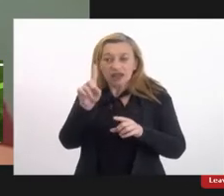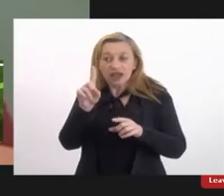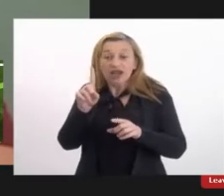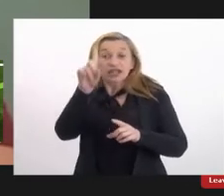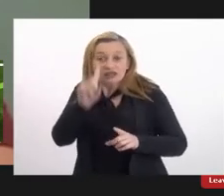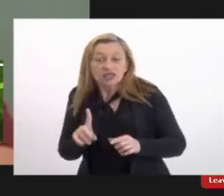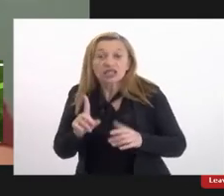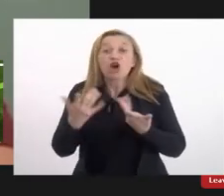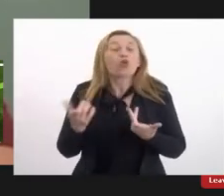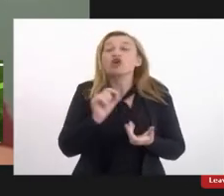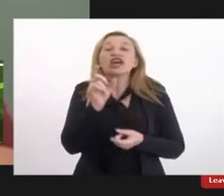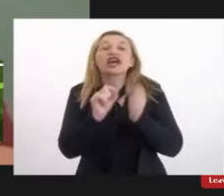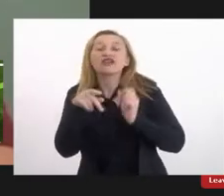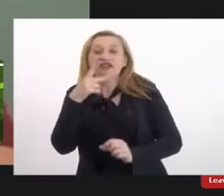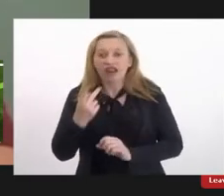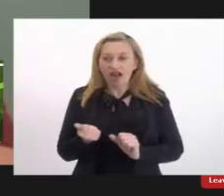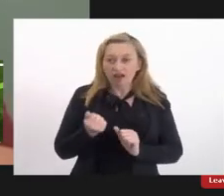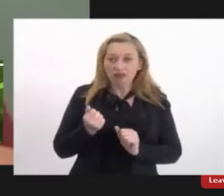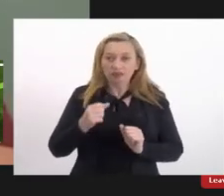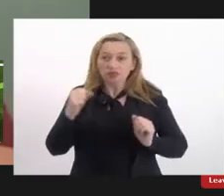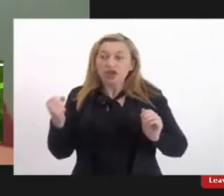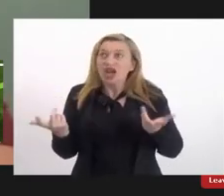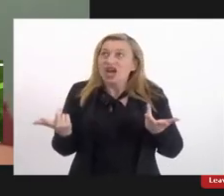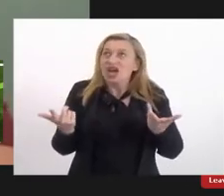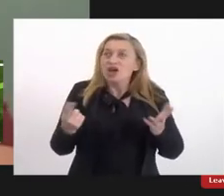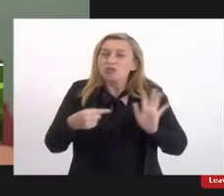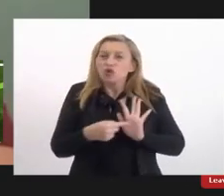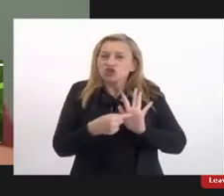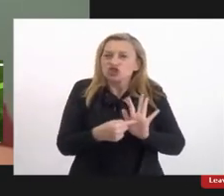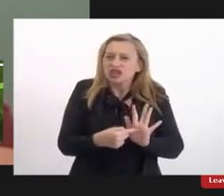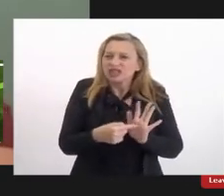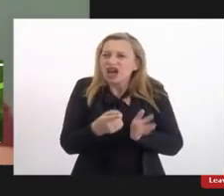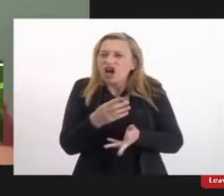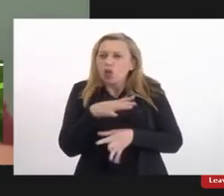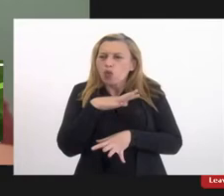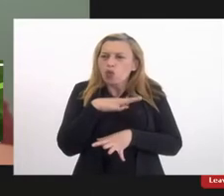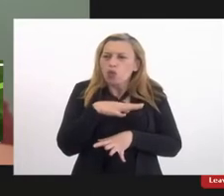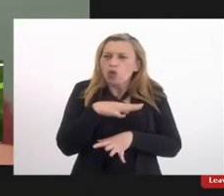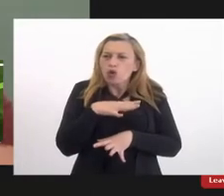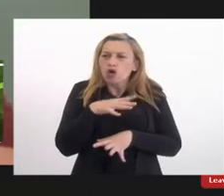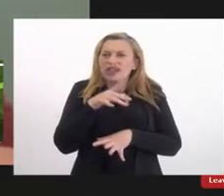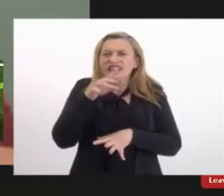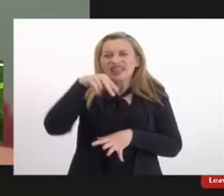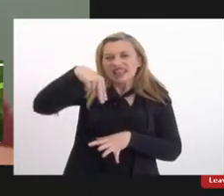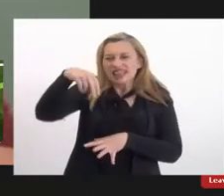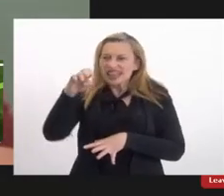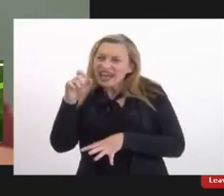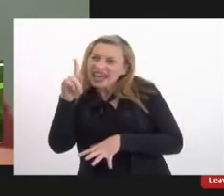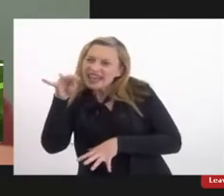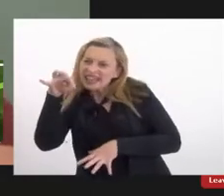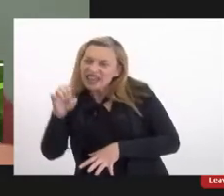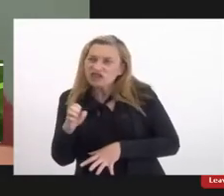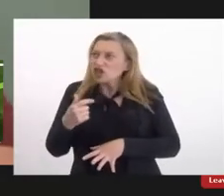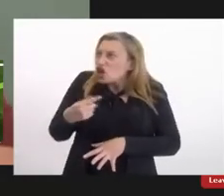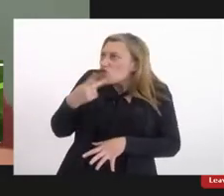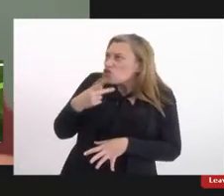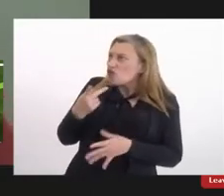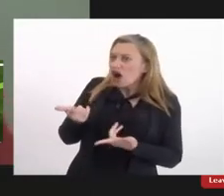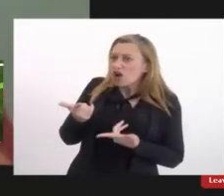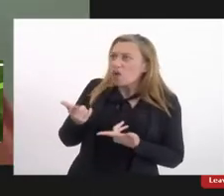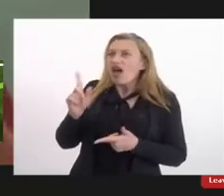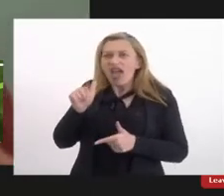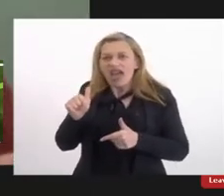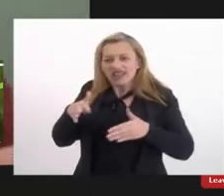que a deficiência é um marcador social negativo potencializado e eu digo ao infinito. Então, é